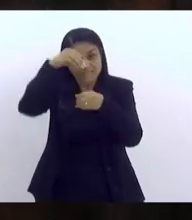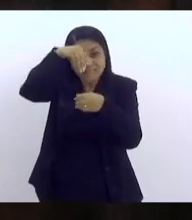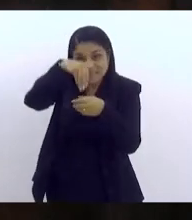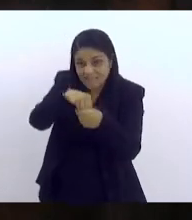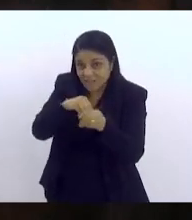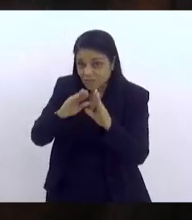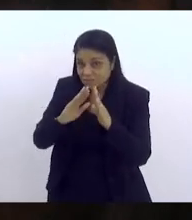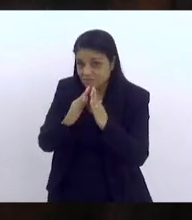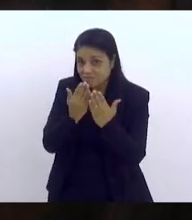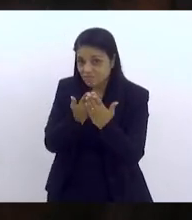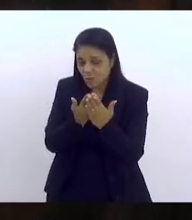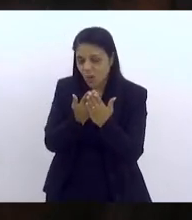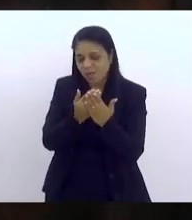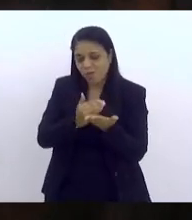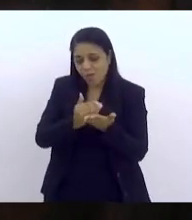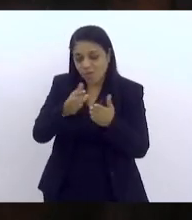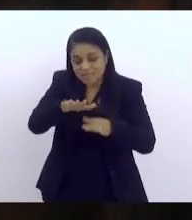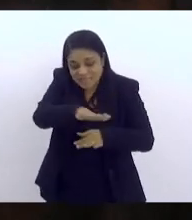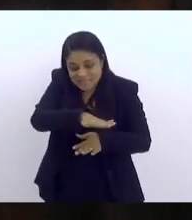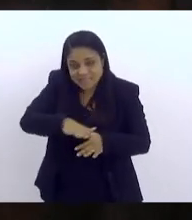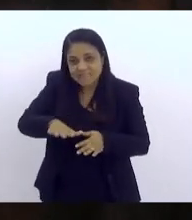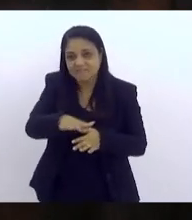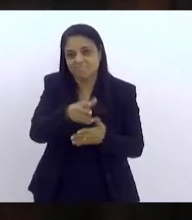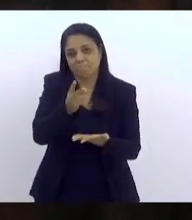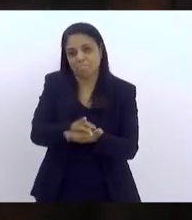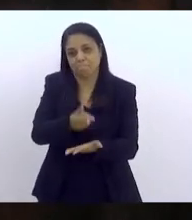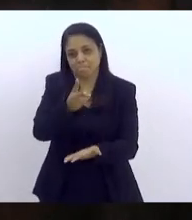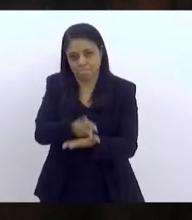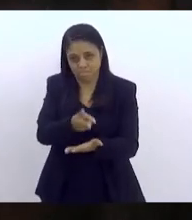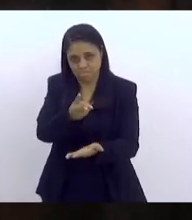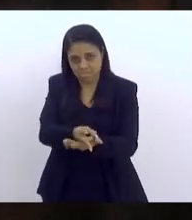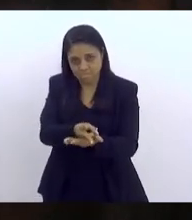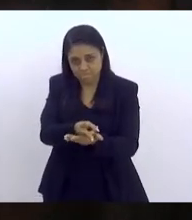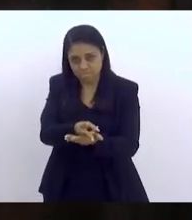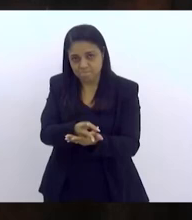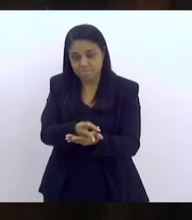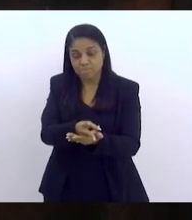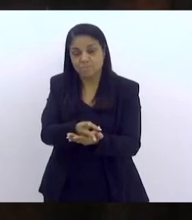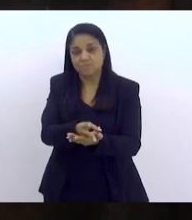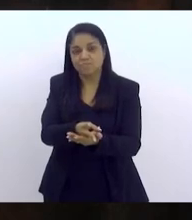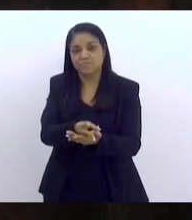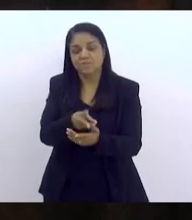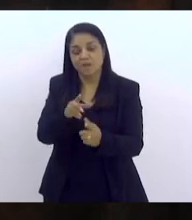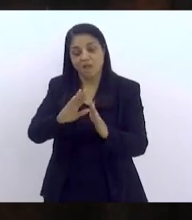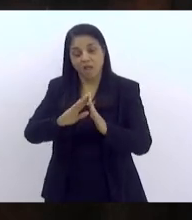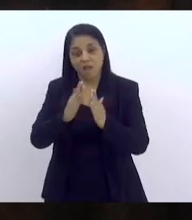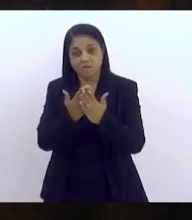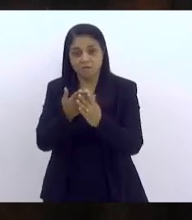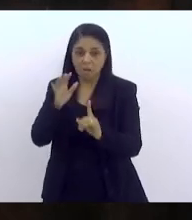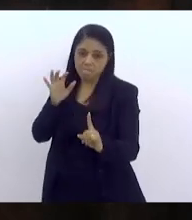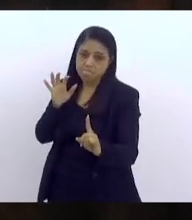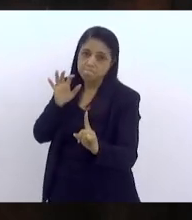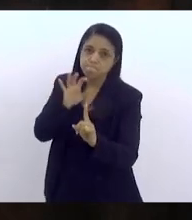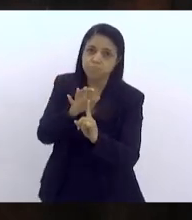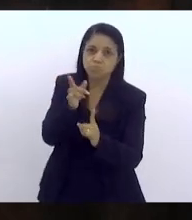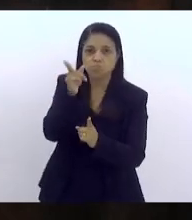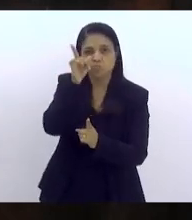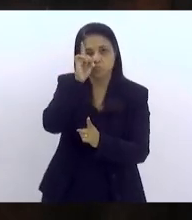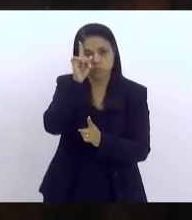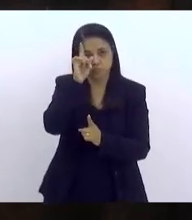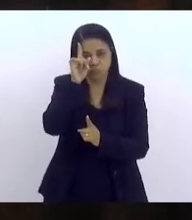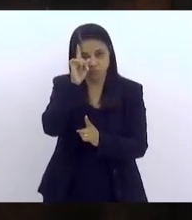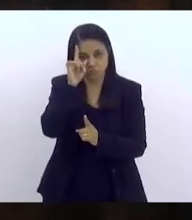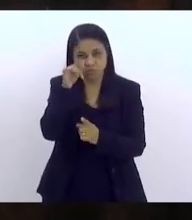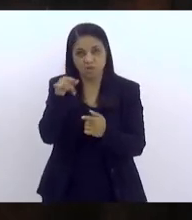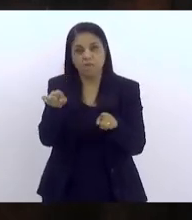nos próprios territórios, que é onde nós, a escola é atacada quase que todos os dias, mas também